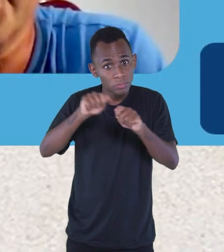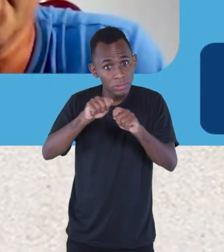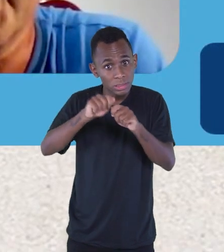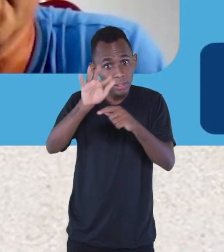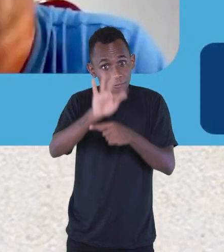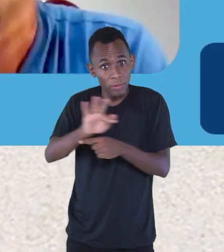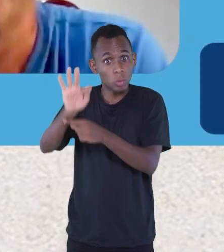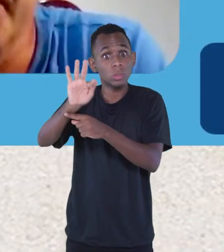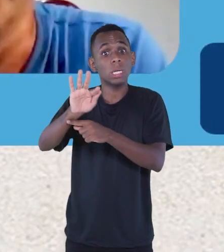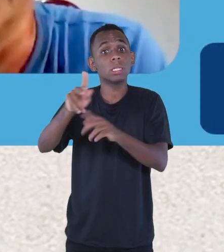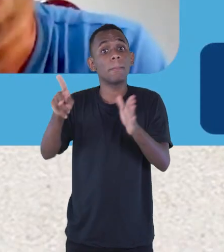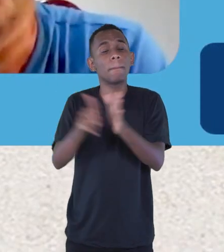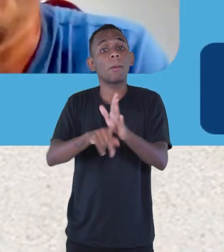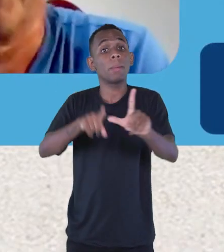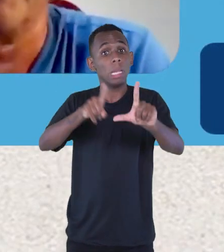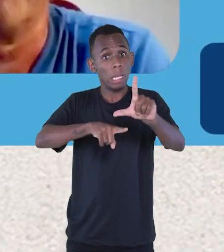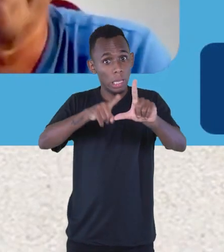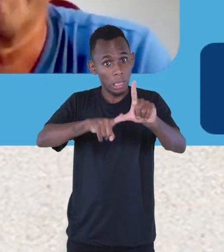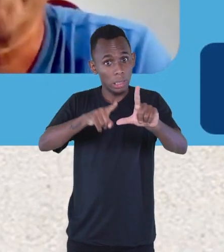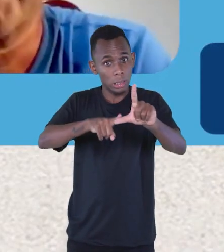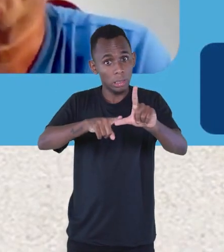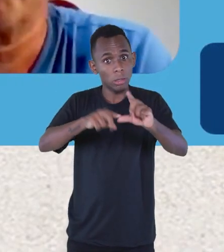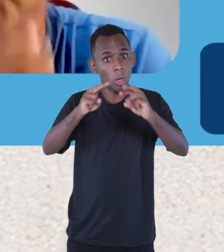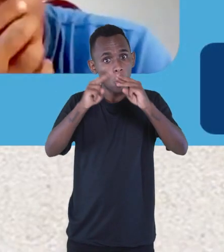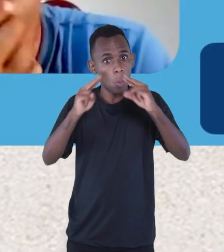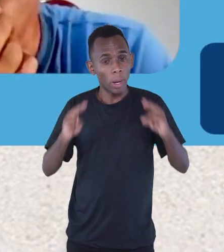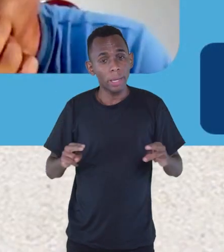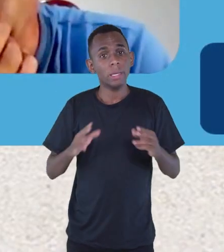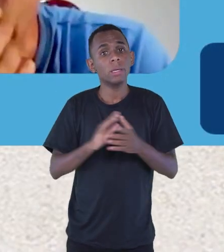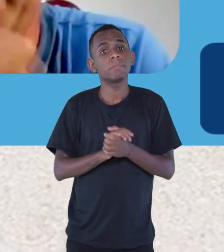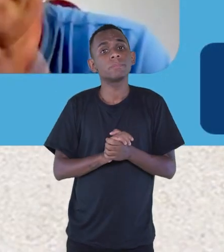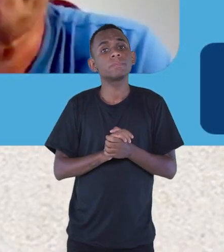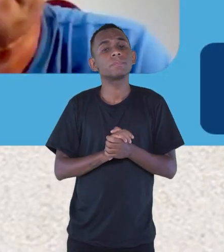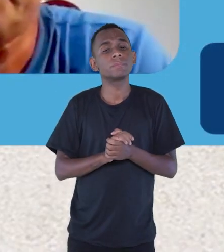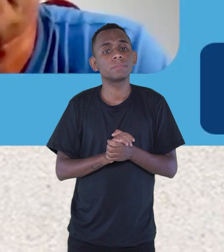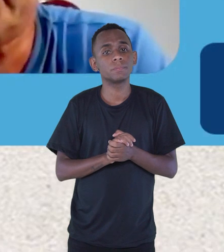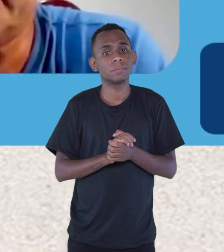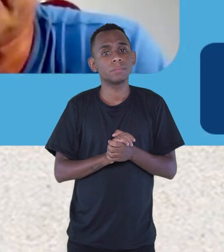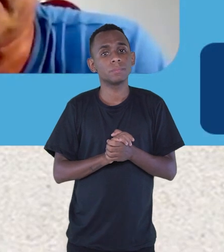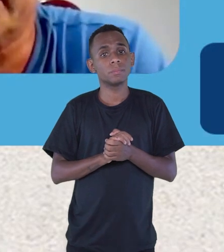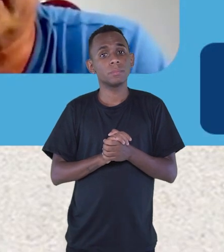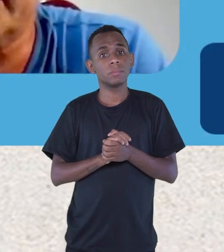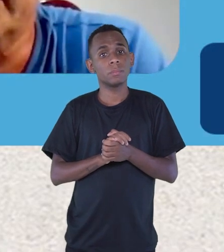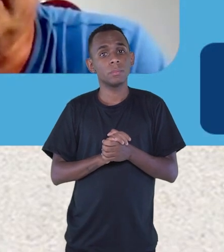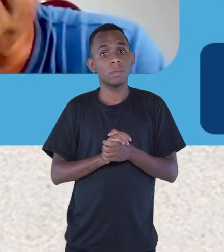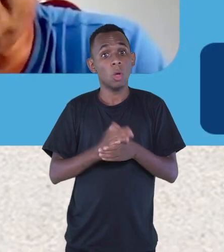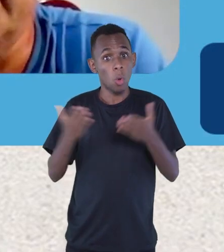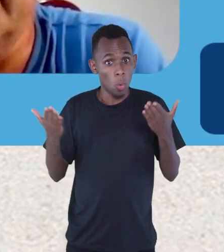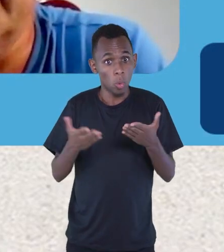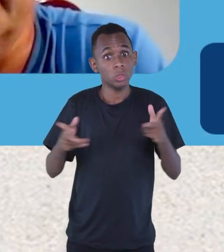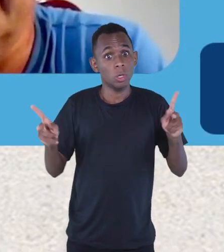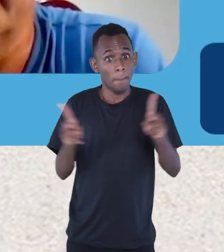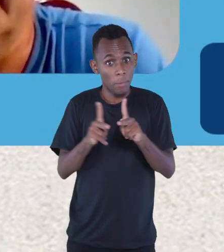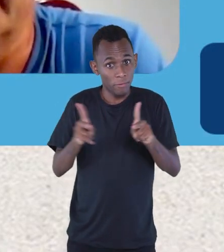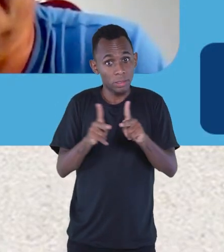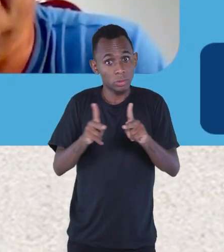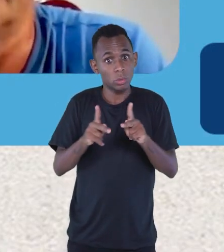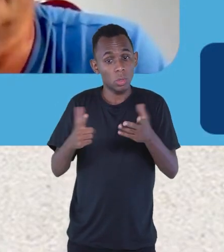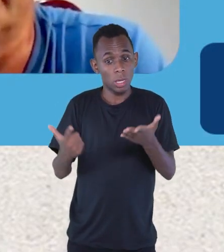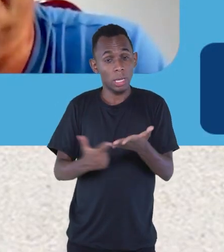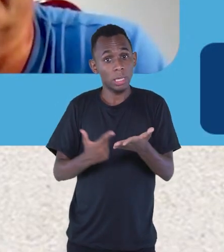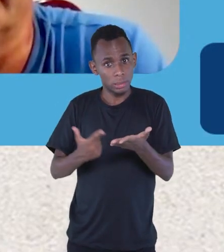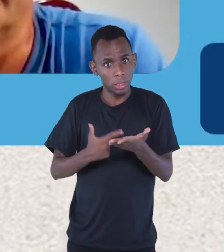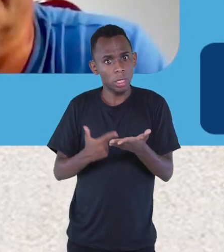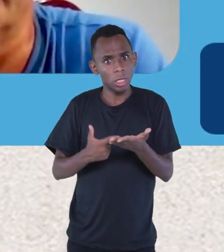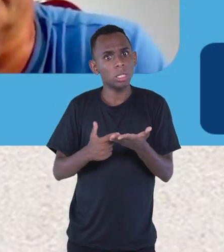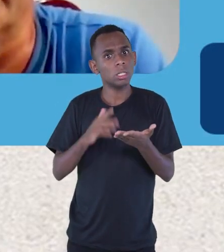Letras, na UENG, e é professor, hoje em dia, de literatura, desde